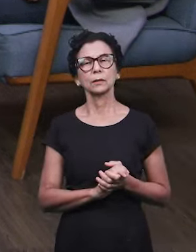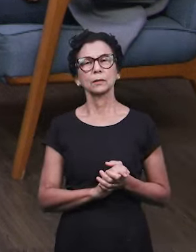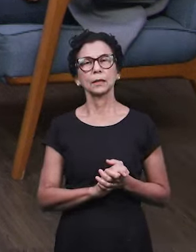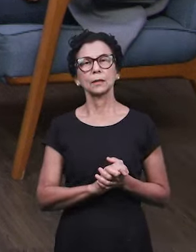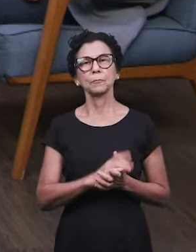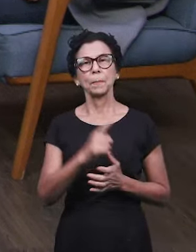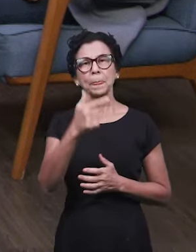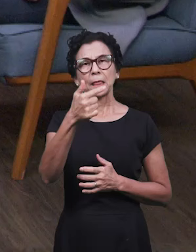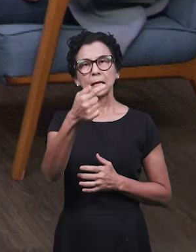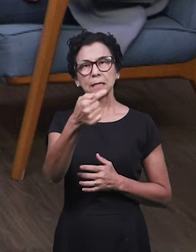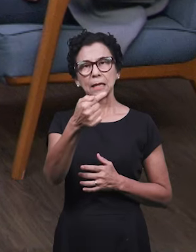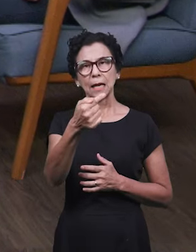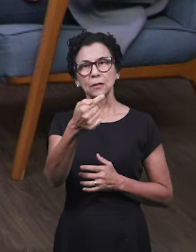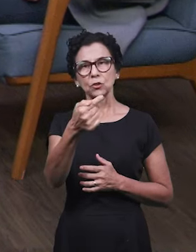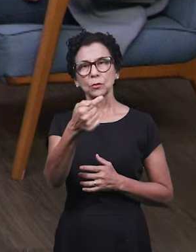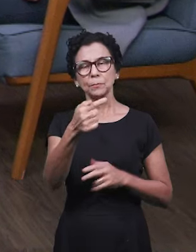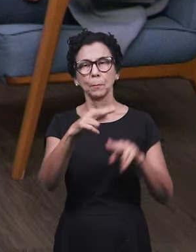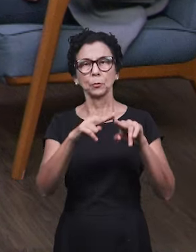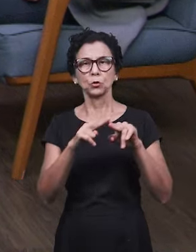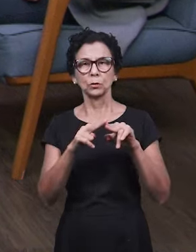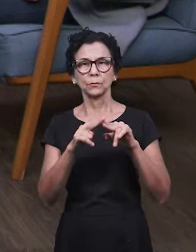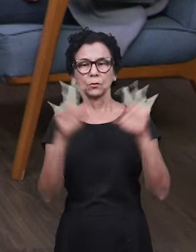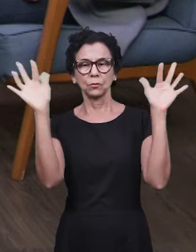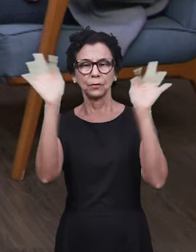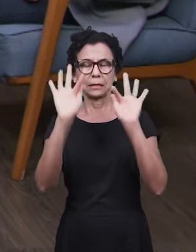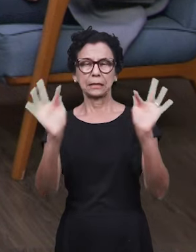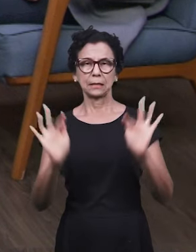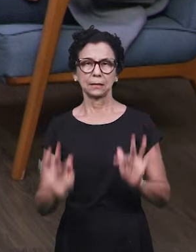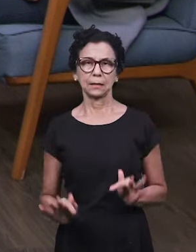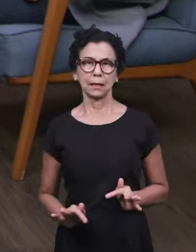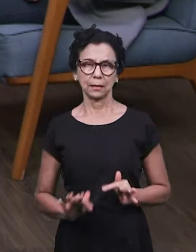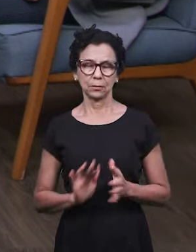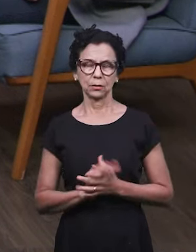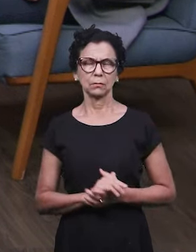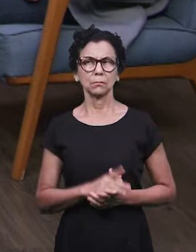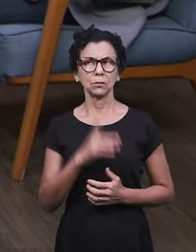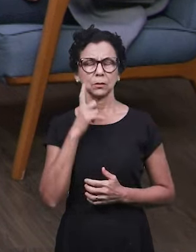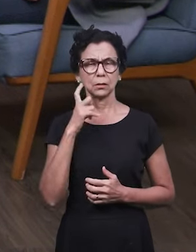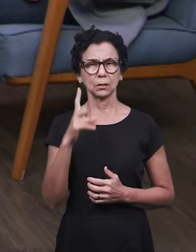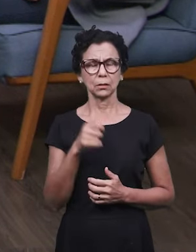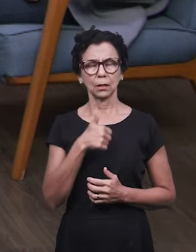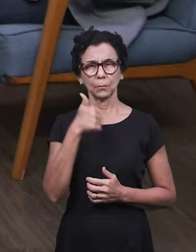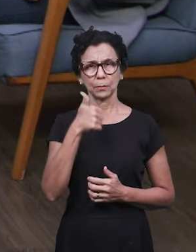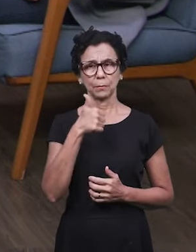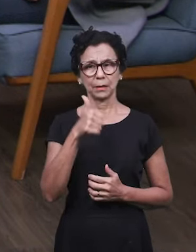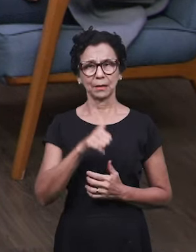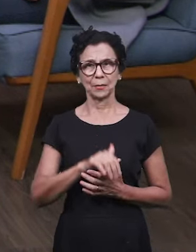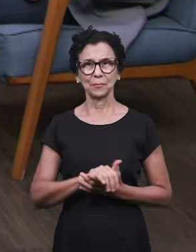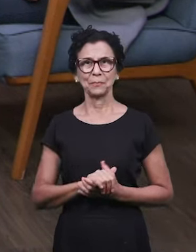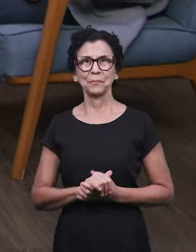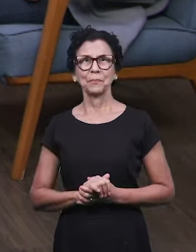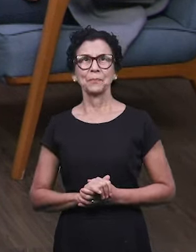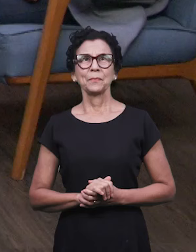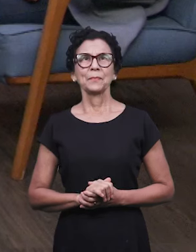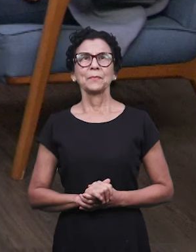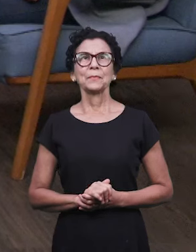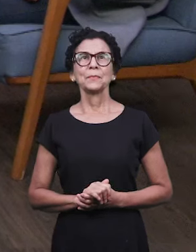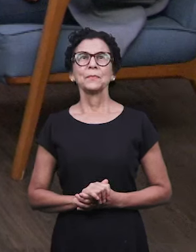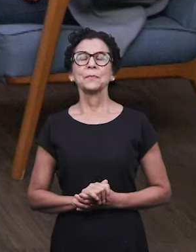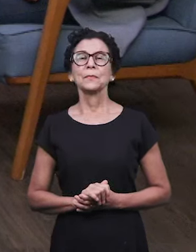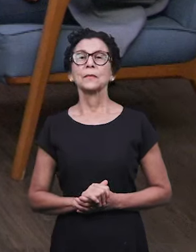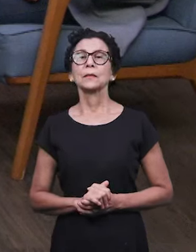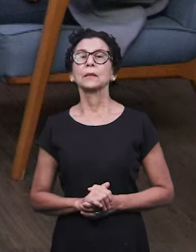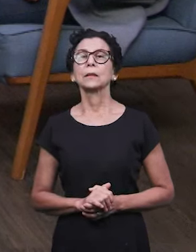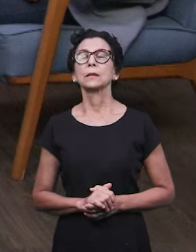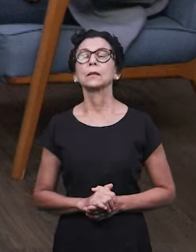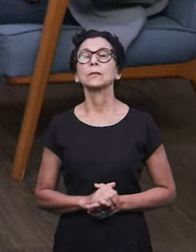Sete. Me chamou a atenção, Sérgio, que a primeira bem-aventurança nós já lemos aqui. Fala sobre guarda as